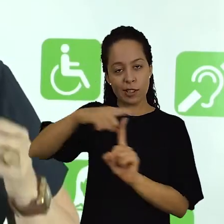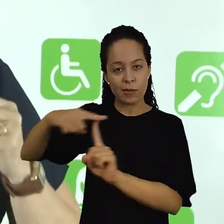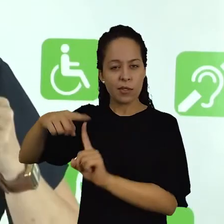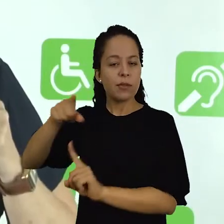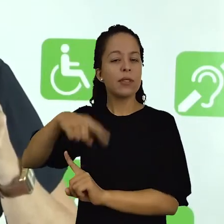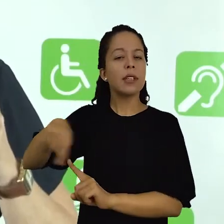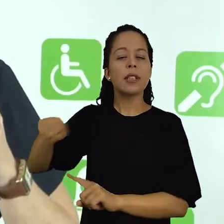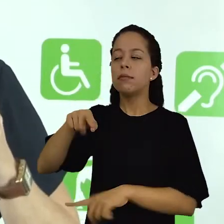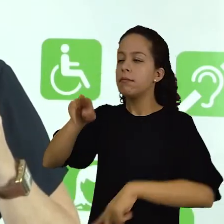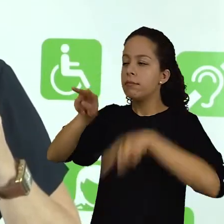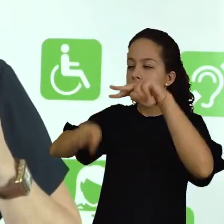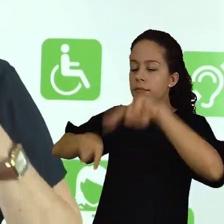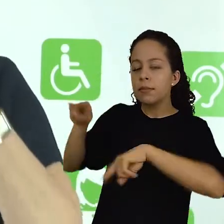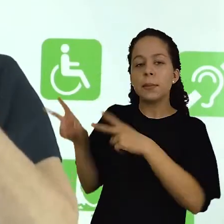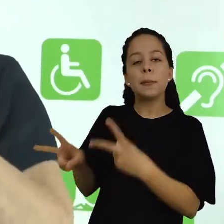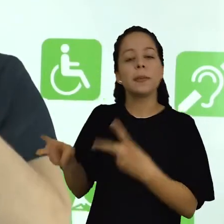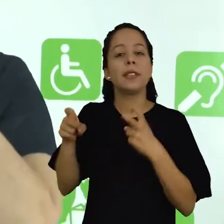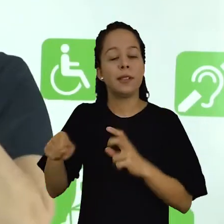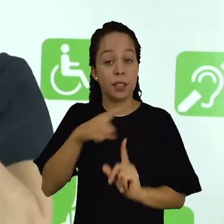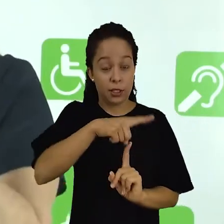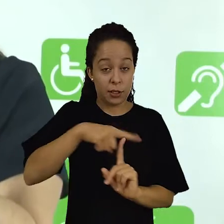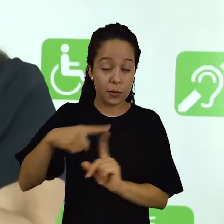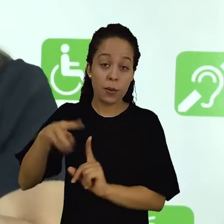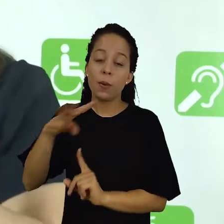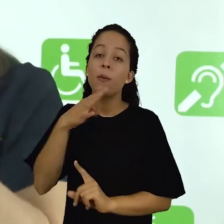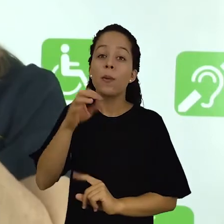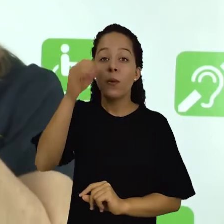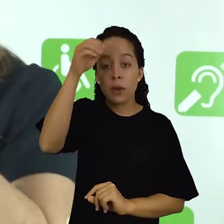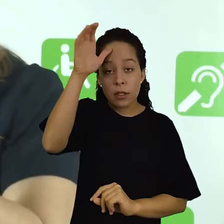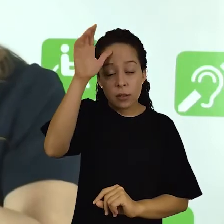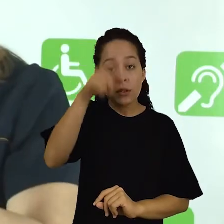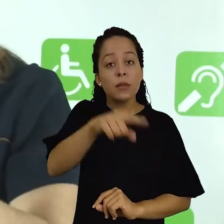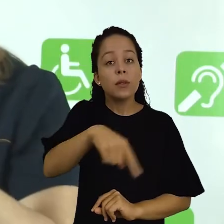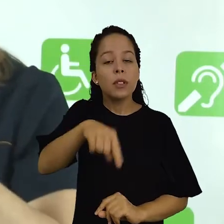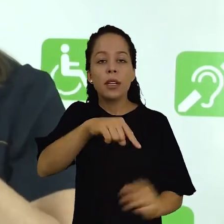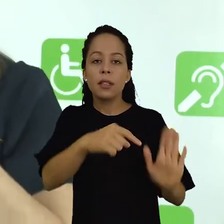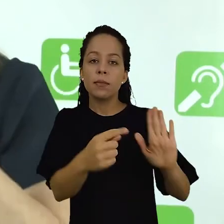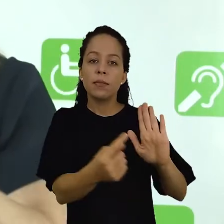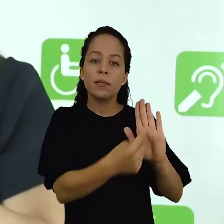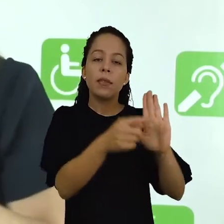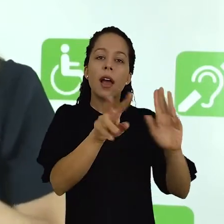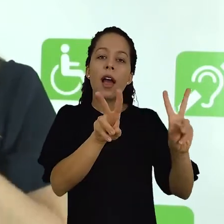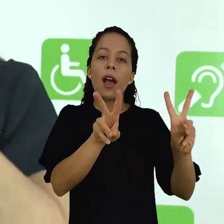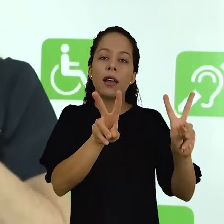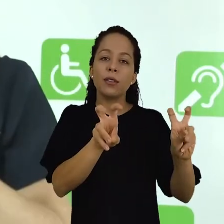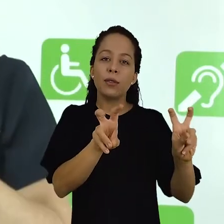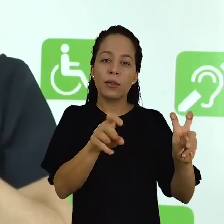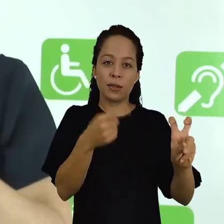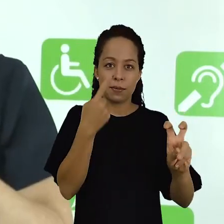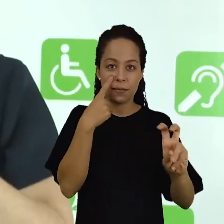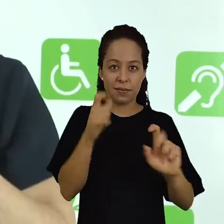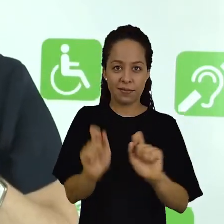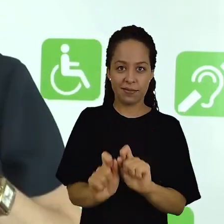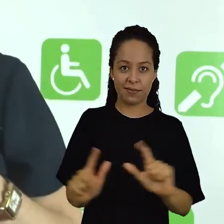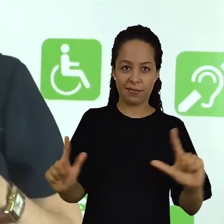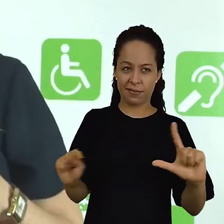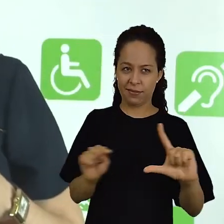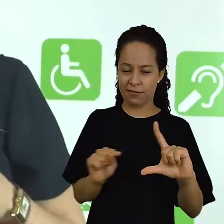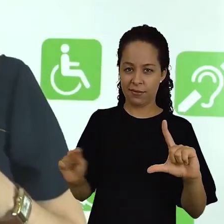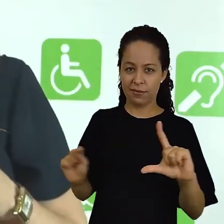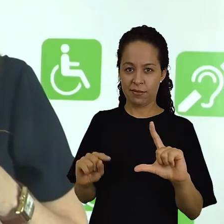ver, para que você possa analisar um pouquinho mais, entender um pouquinho mais sobre esse tipo de conhecimentos,